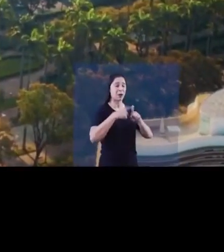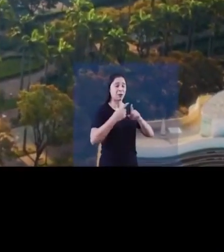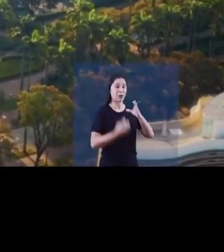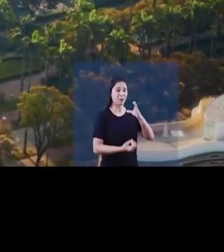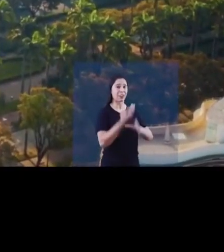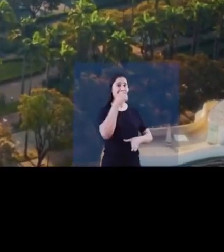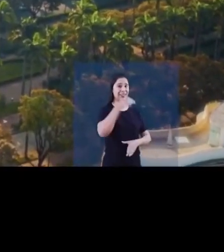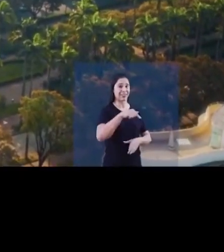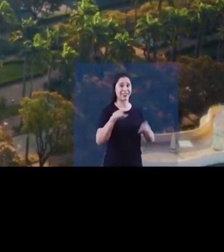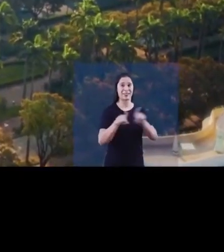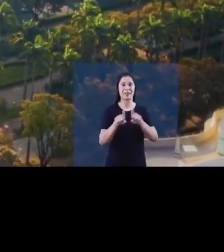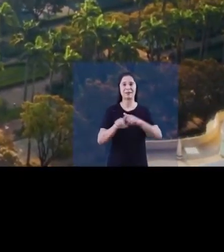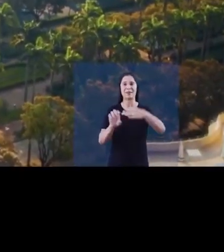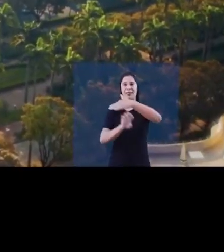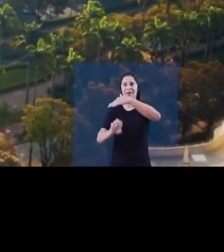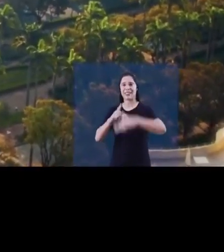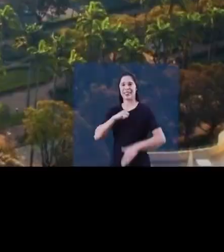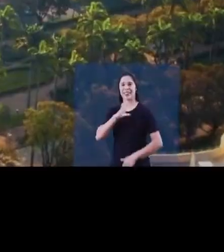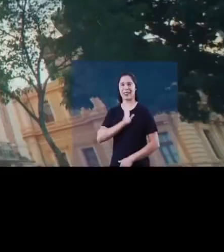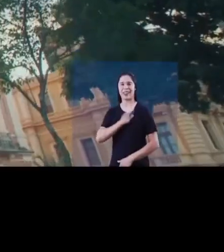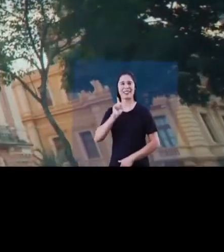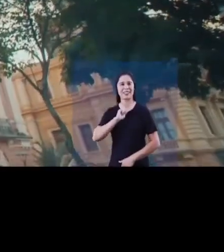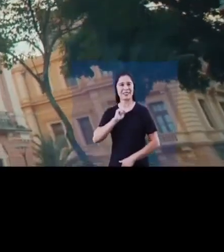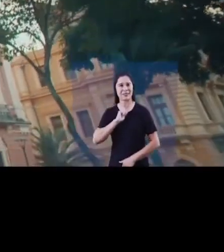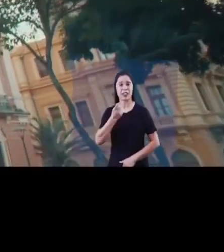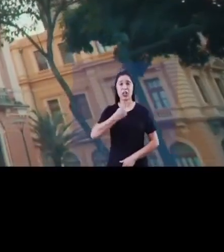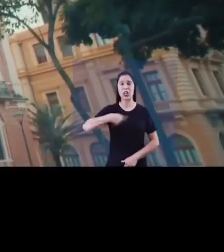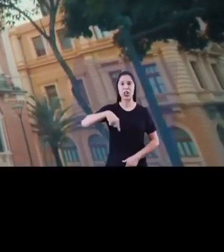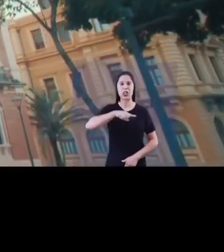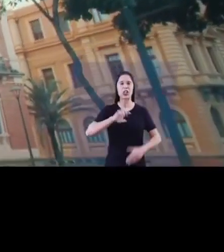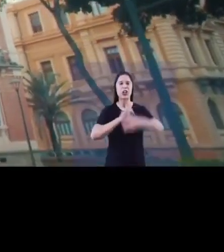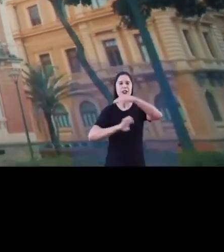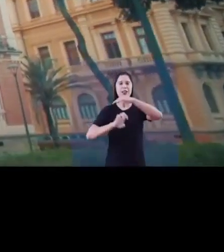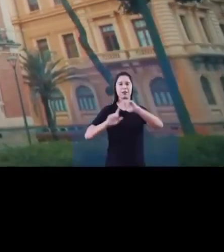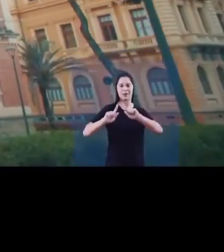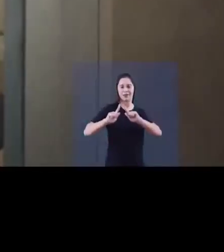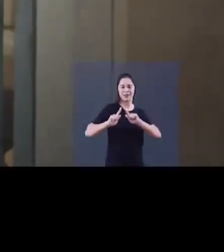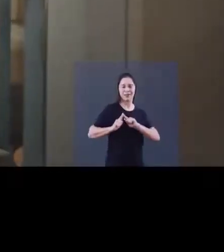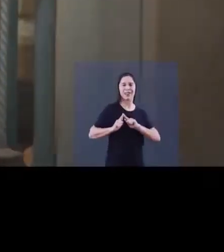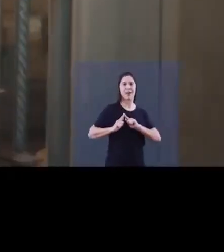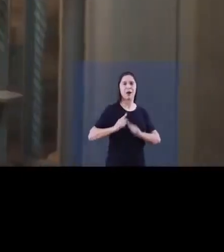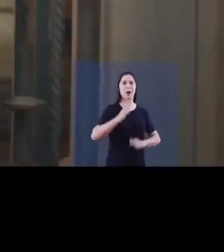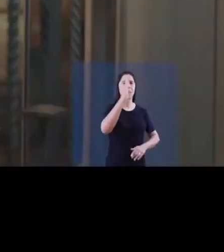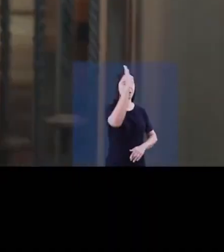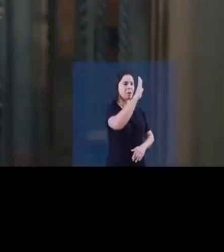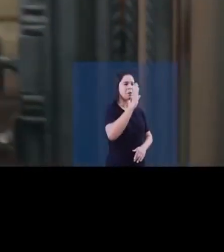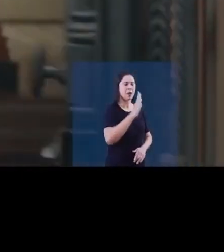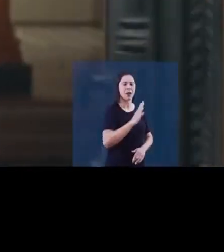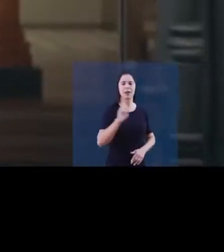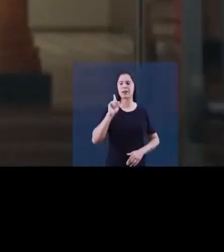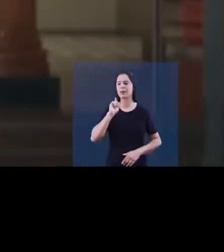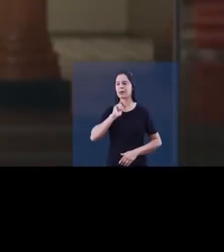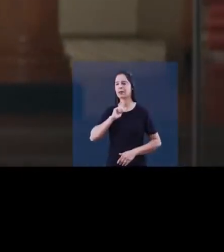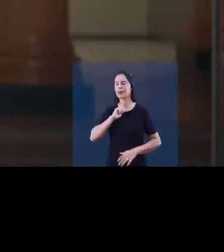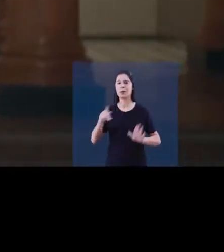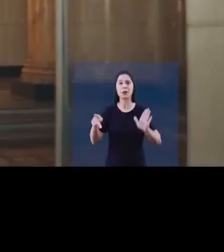Brasileira de Nascimento, Mineira de Coração. É assim que nós da Gerdau nos sentimos.